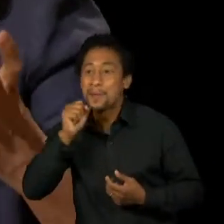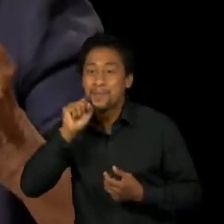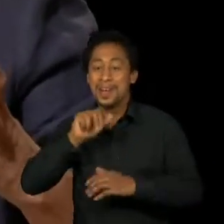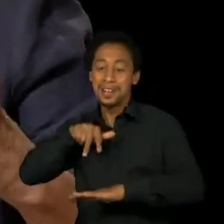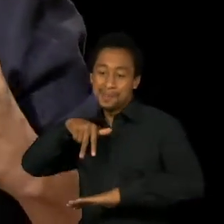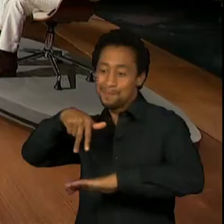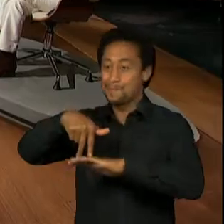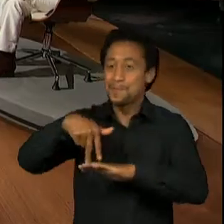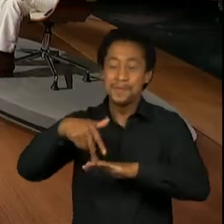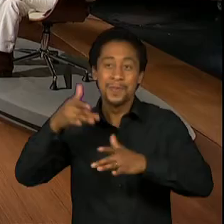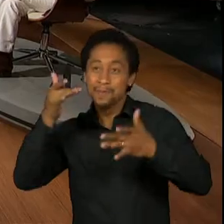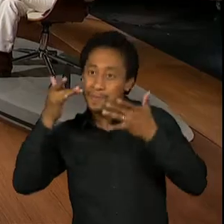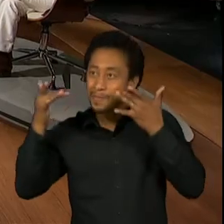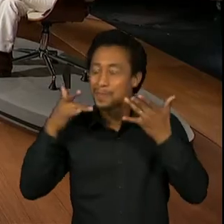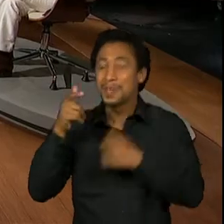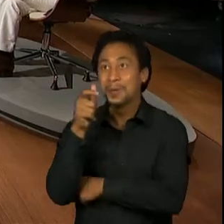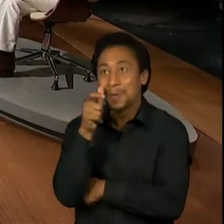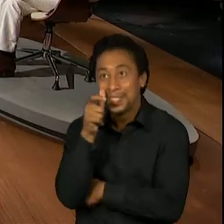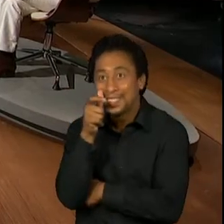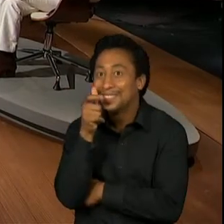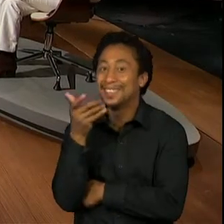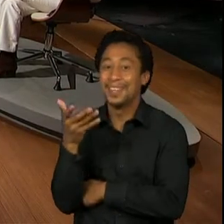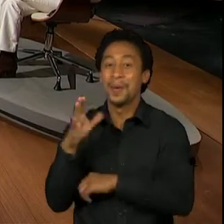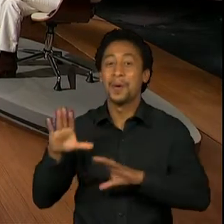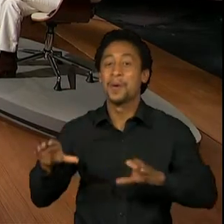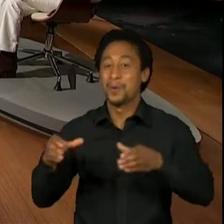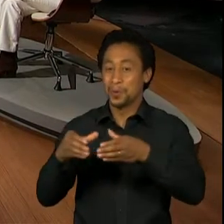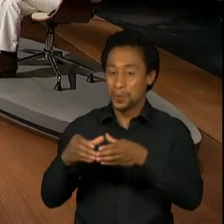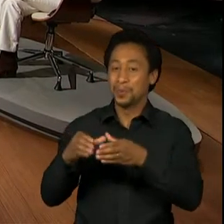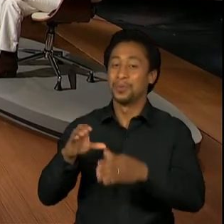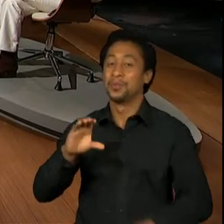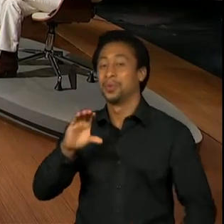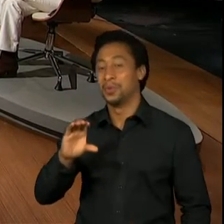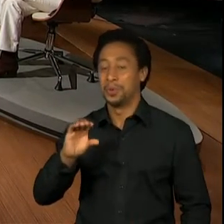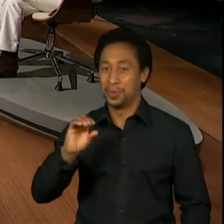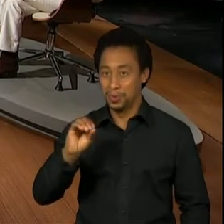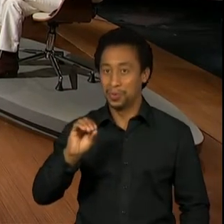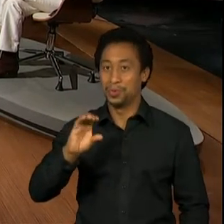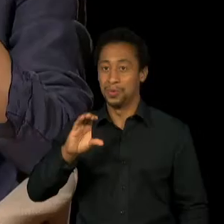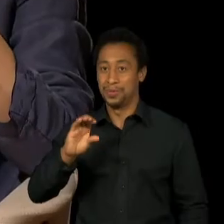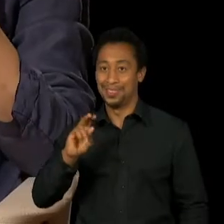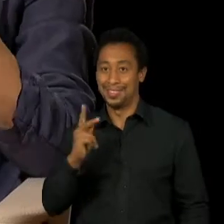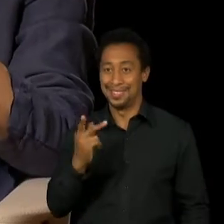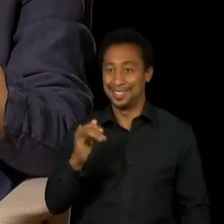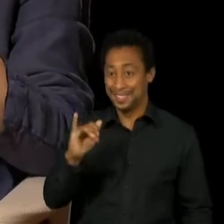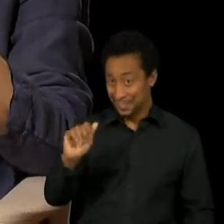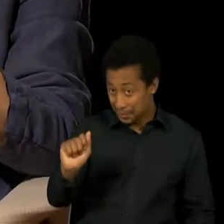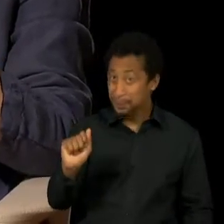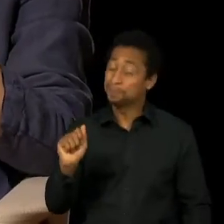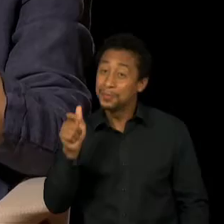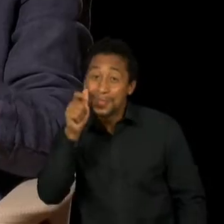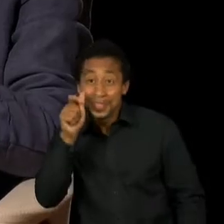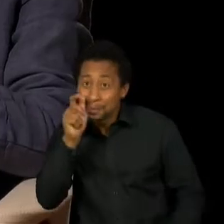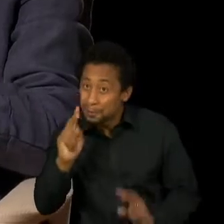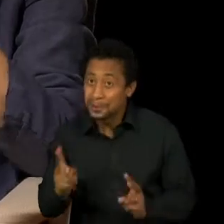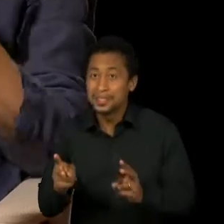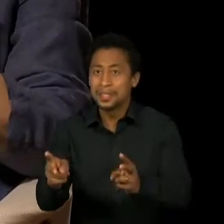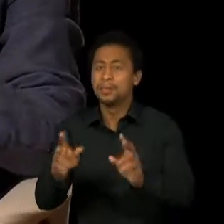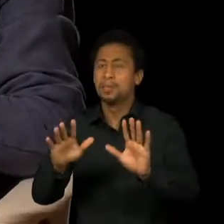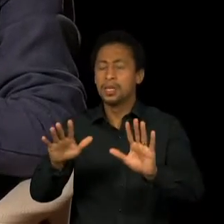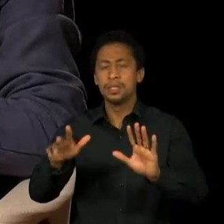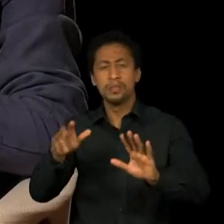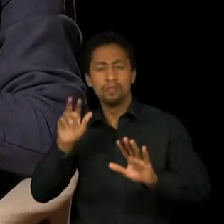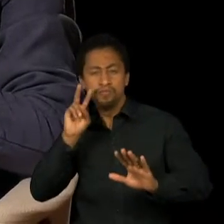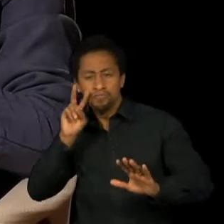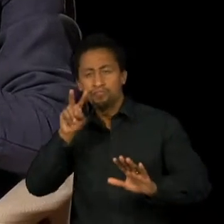Aprendia a ver da coxia. Então, aquilo que via no palco e ainda com uma visão um pouco de